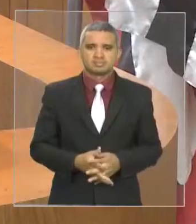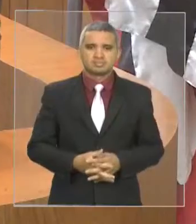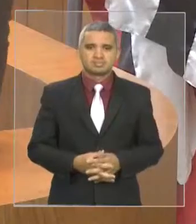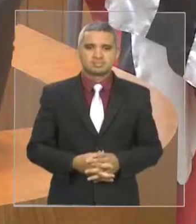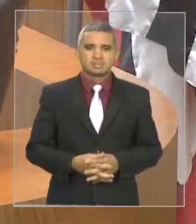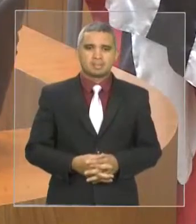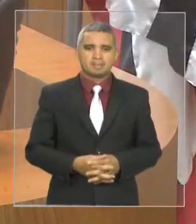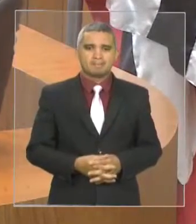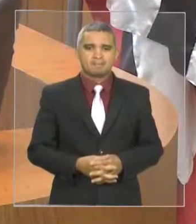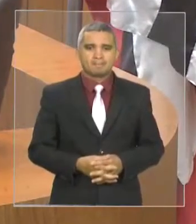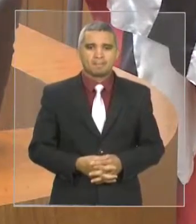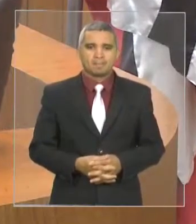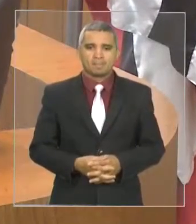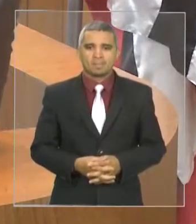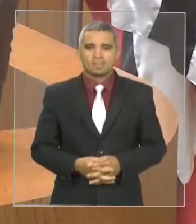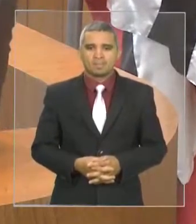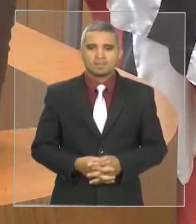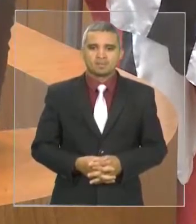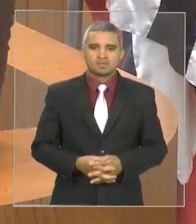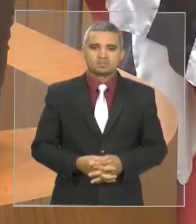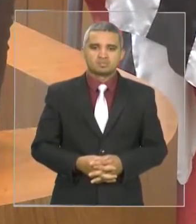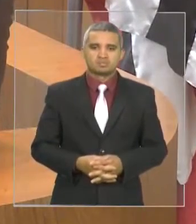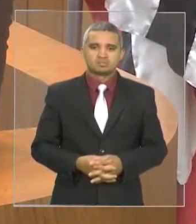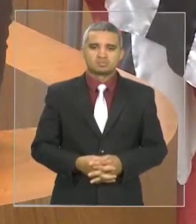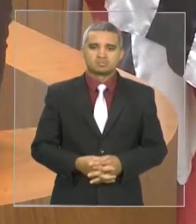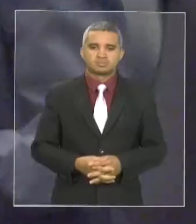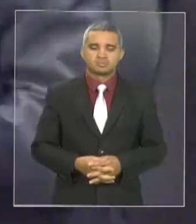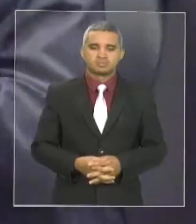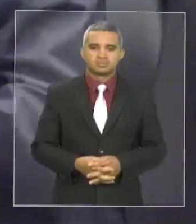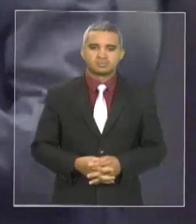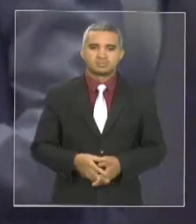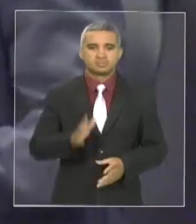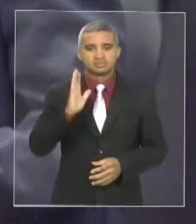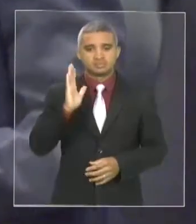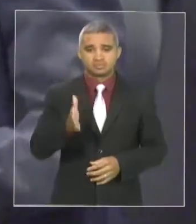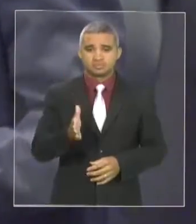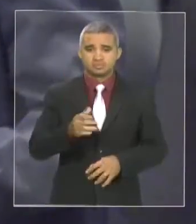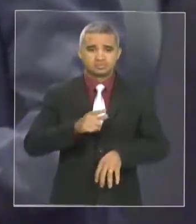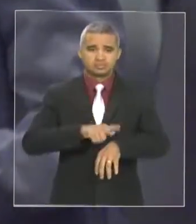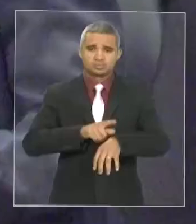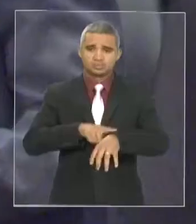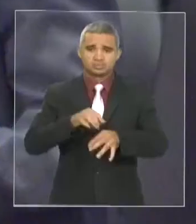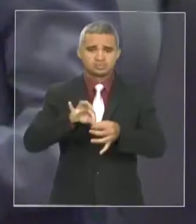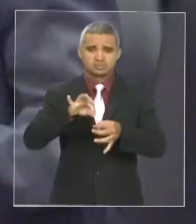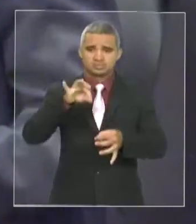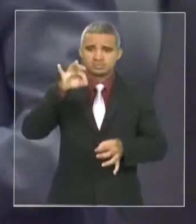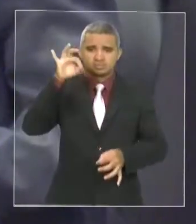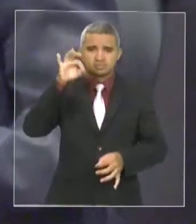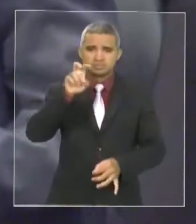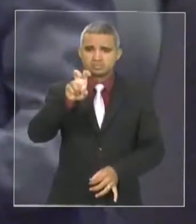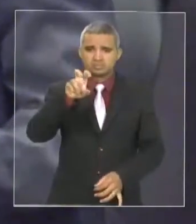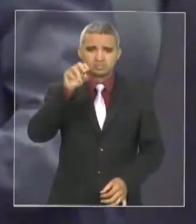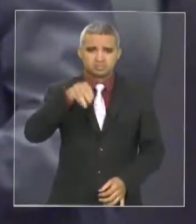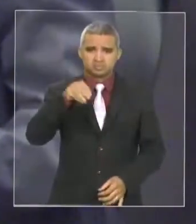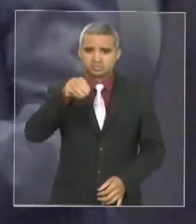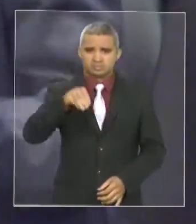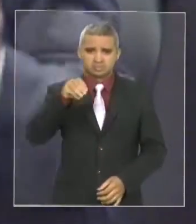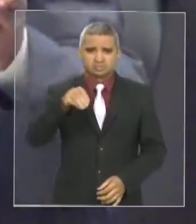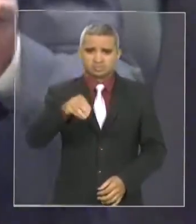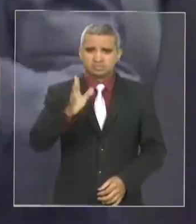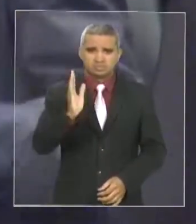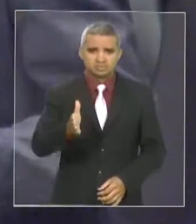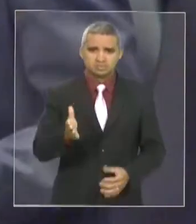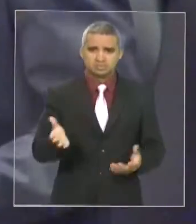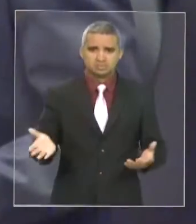cinco, dez segundos. A presidência aqui se pode, presidente. Nós já passamos mais de cinco minutos, dois, oito minutos. Eu voto